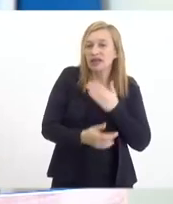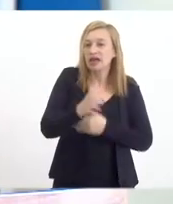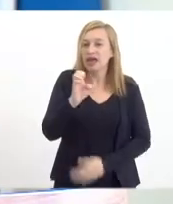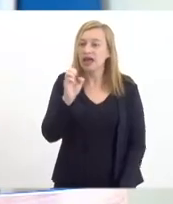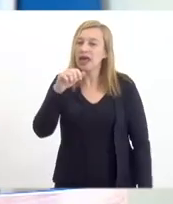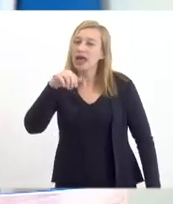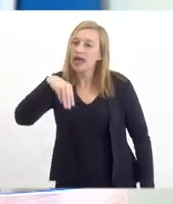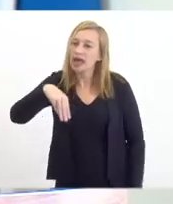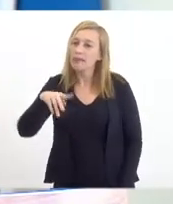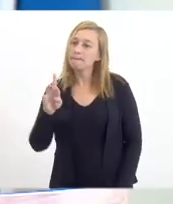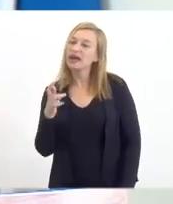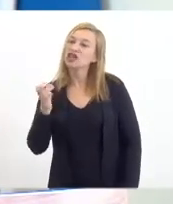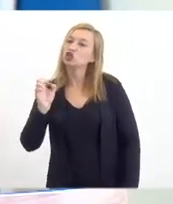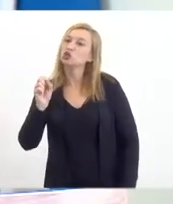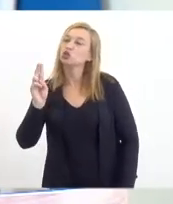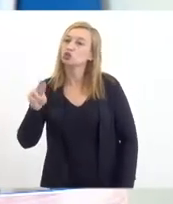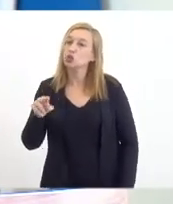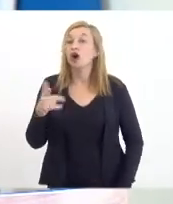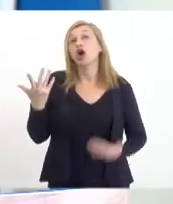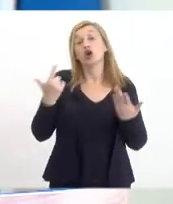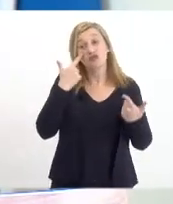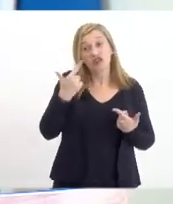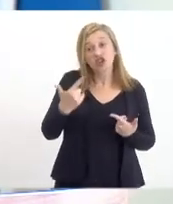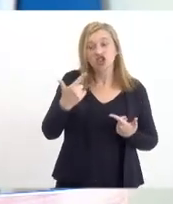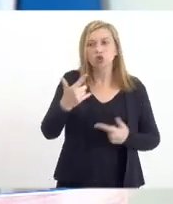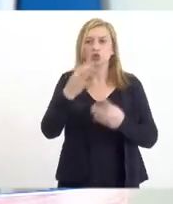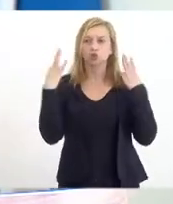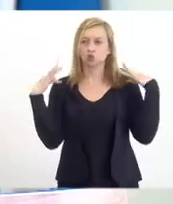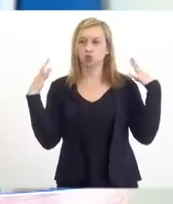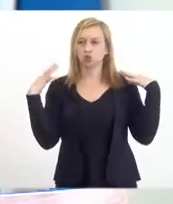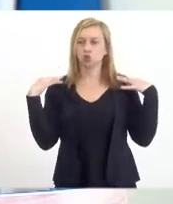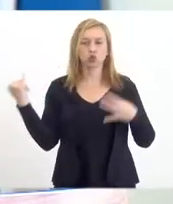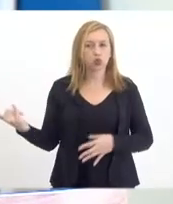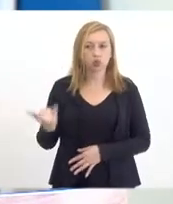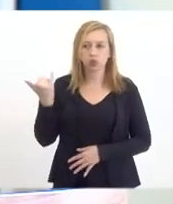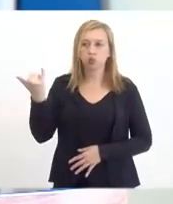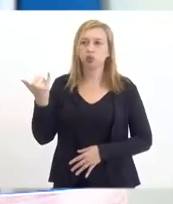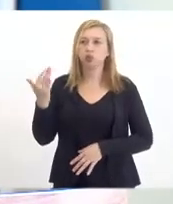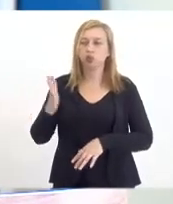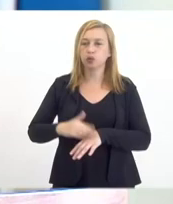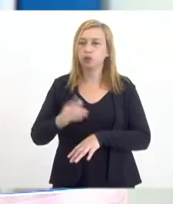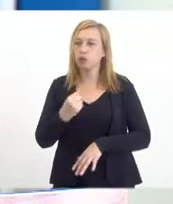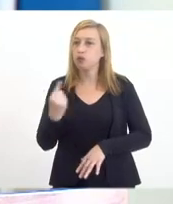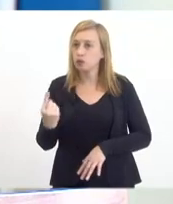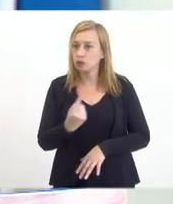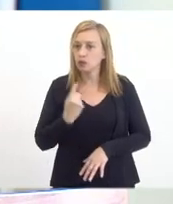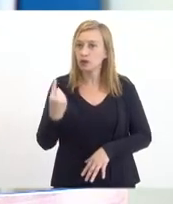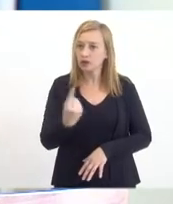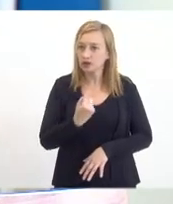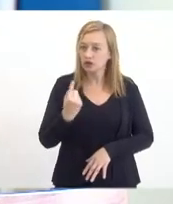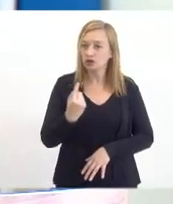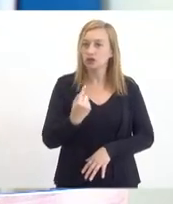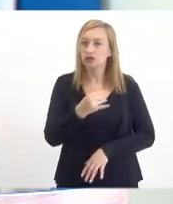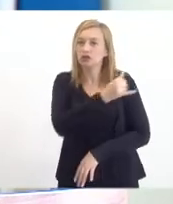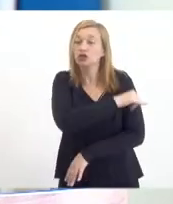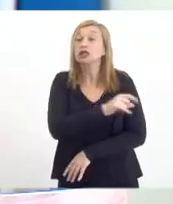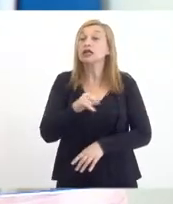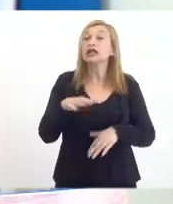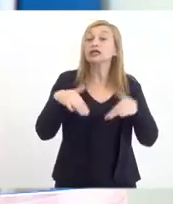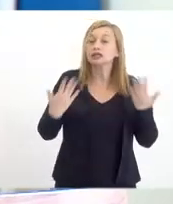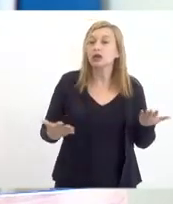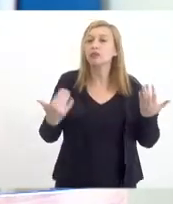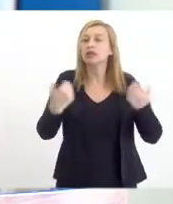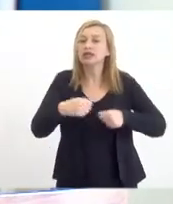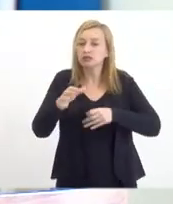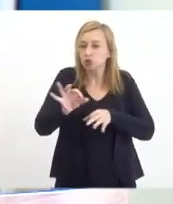olha que o turismo é uma das nossas potencialidades, quer dizer, mais claras. Então, nós precisamos